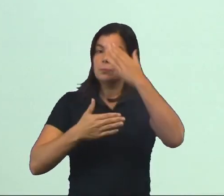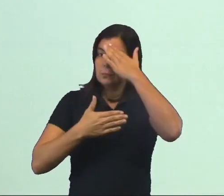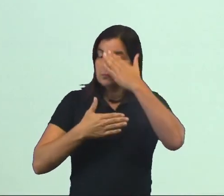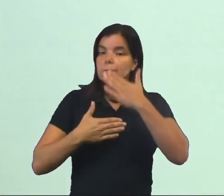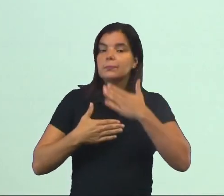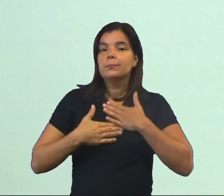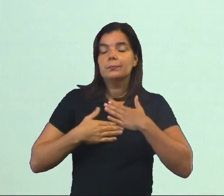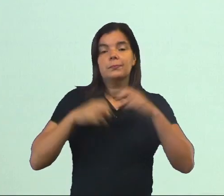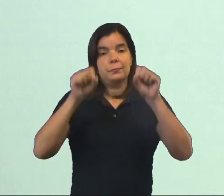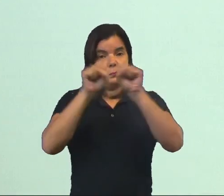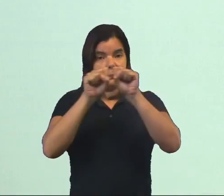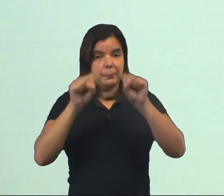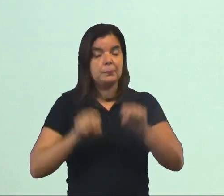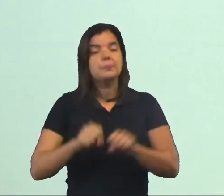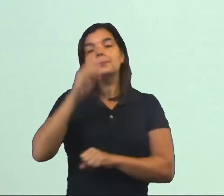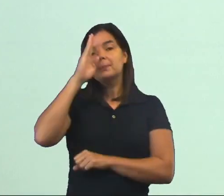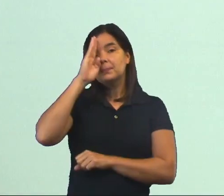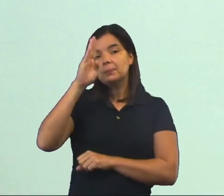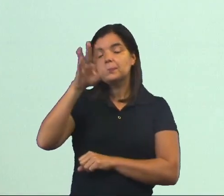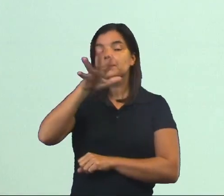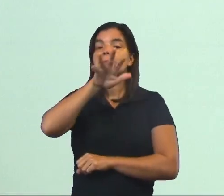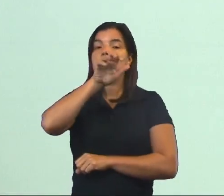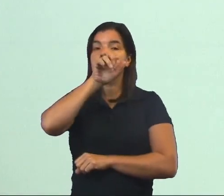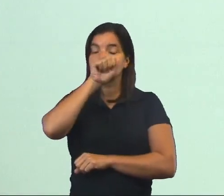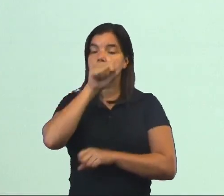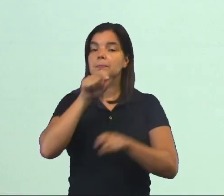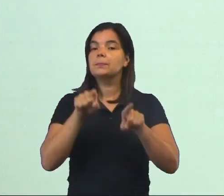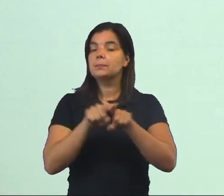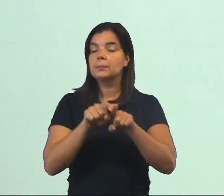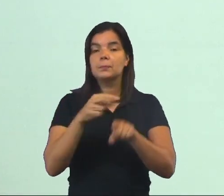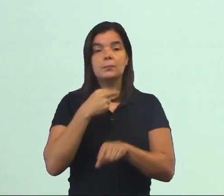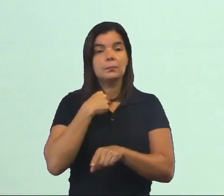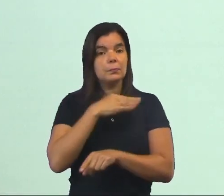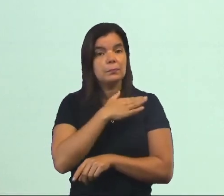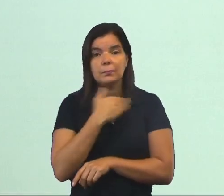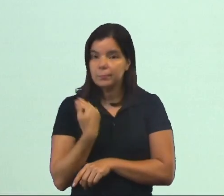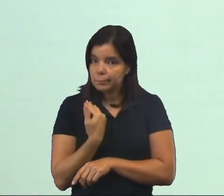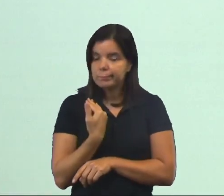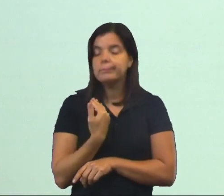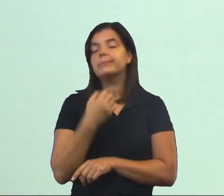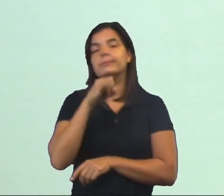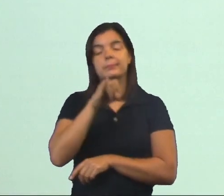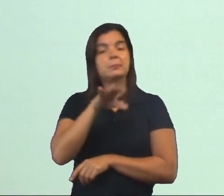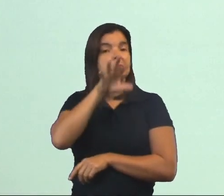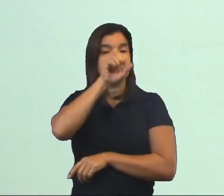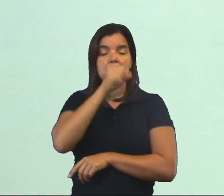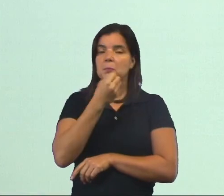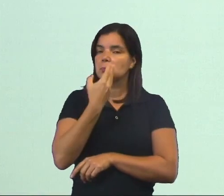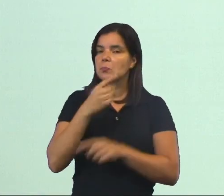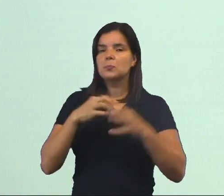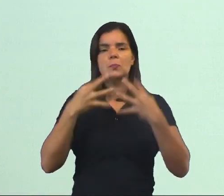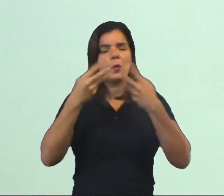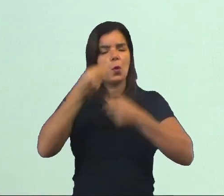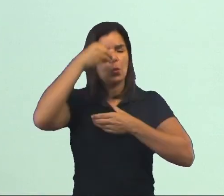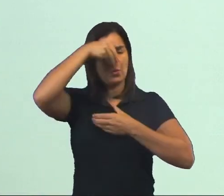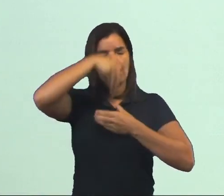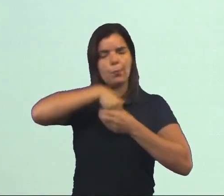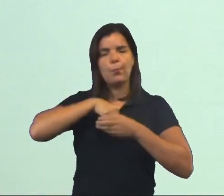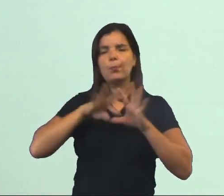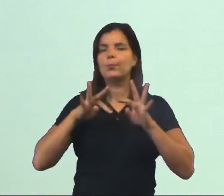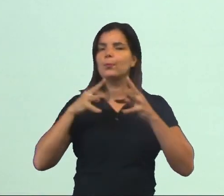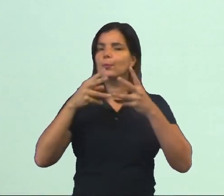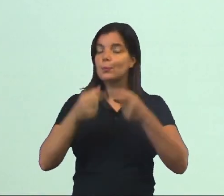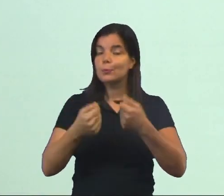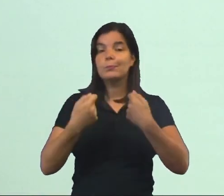sistema, né? Principalmente o respiratório, que sem ele nós morremos. Se nós não respirarmos bem, todos os órgãos do nosso corpo,